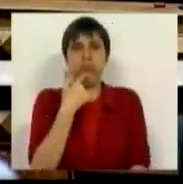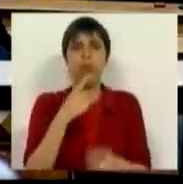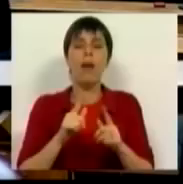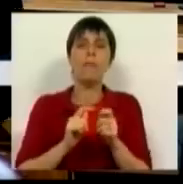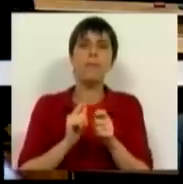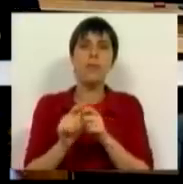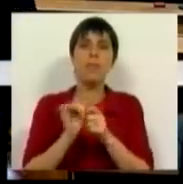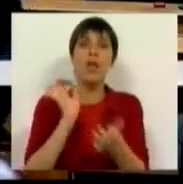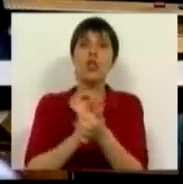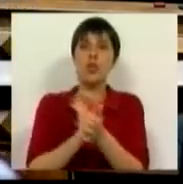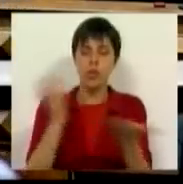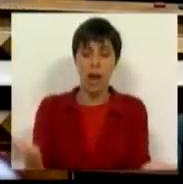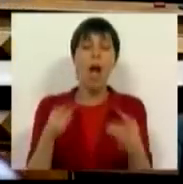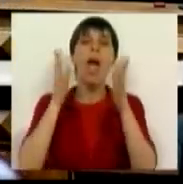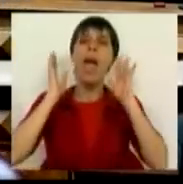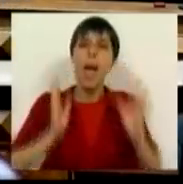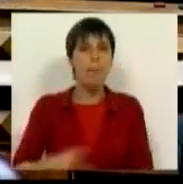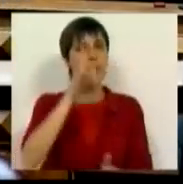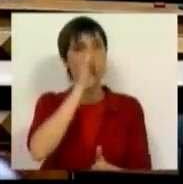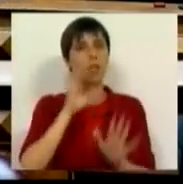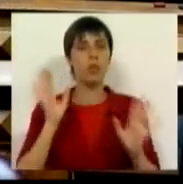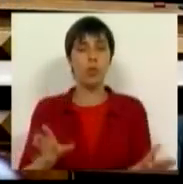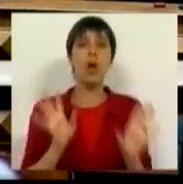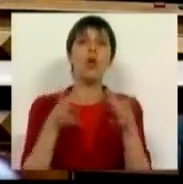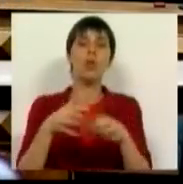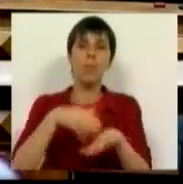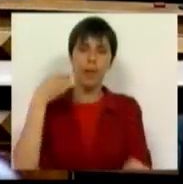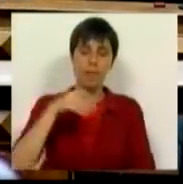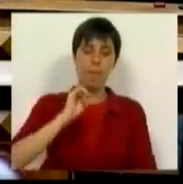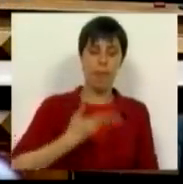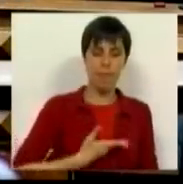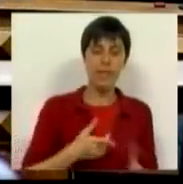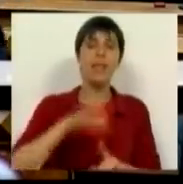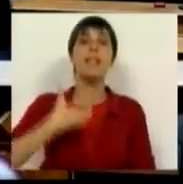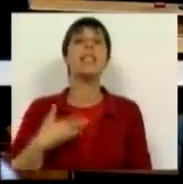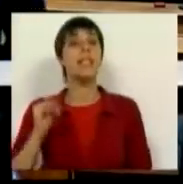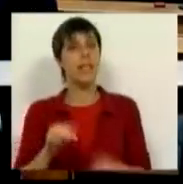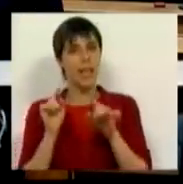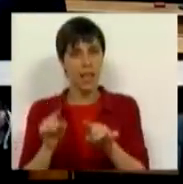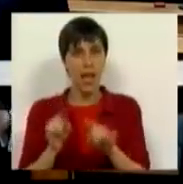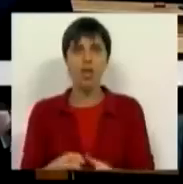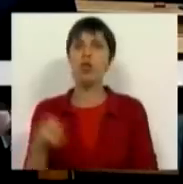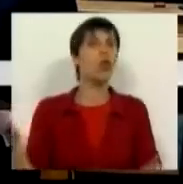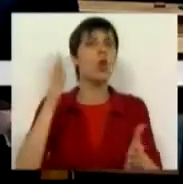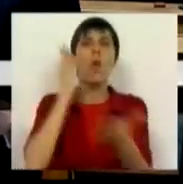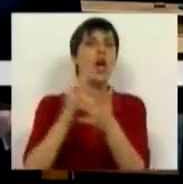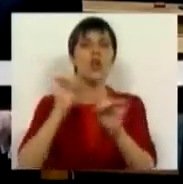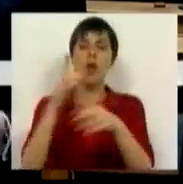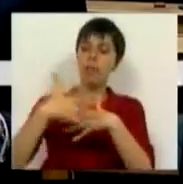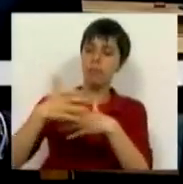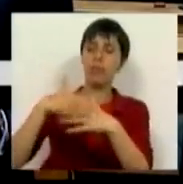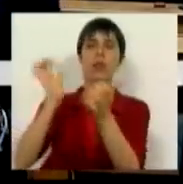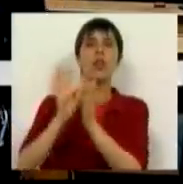nas prestações sociais. É preciso aqui recordar ao Grupo Parlamentar do PSD e do CDS que não é só a